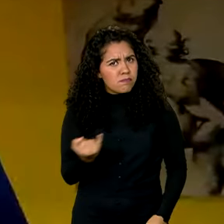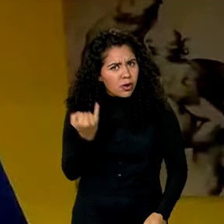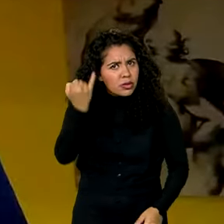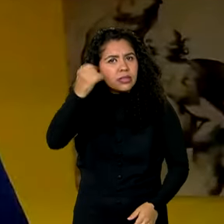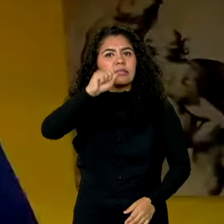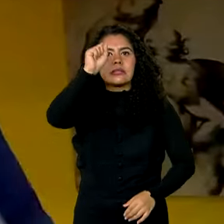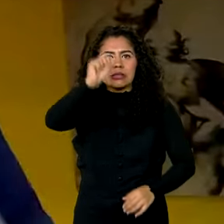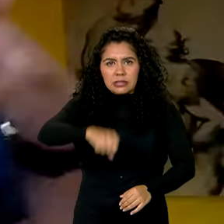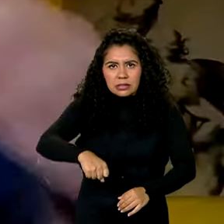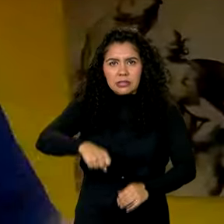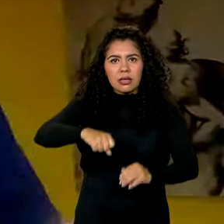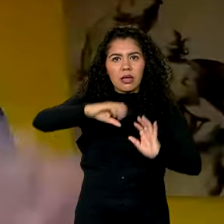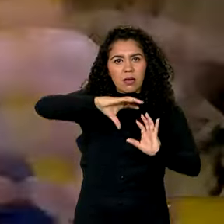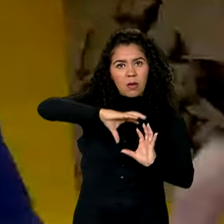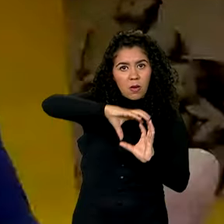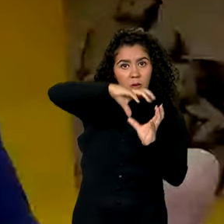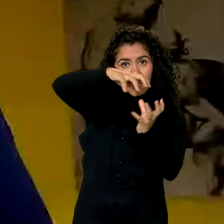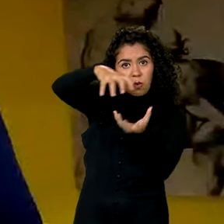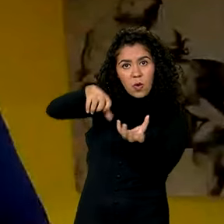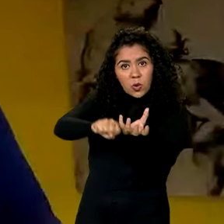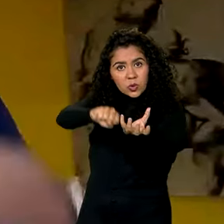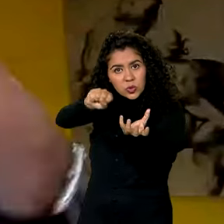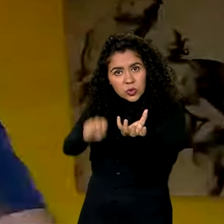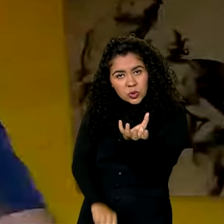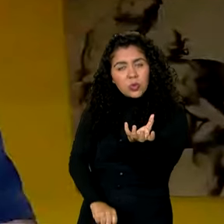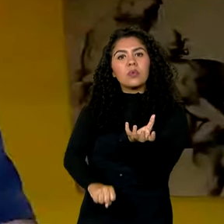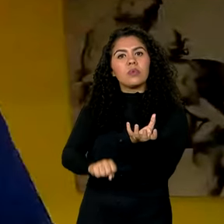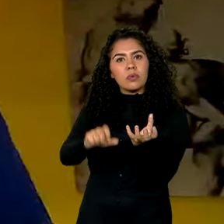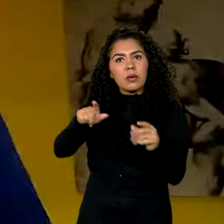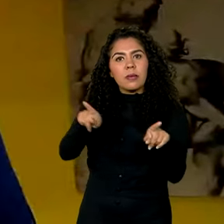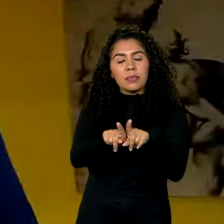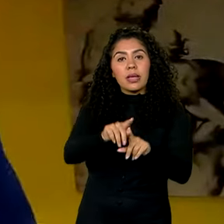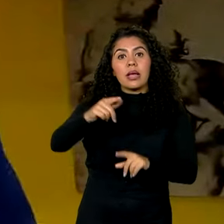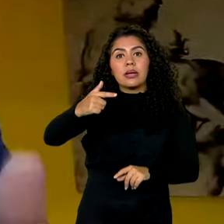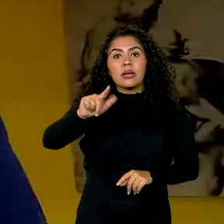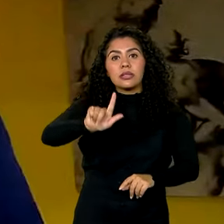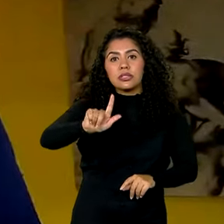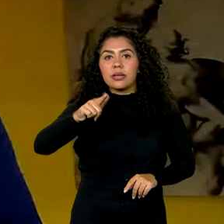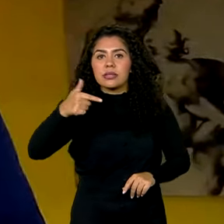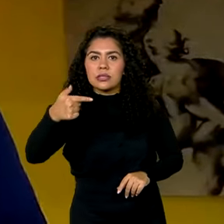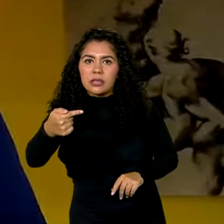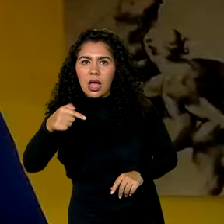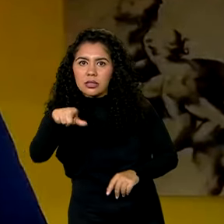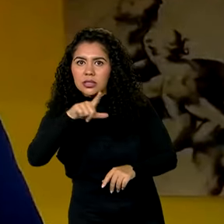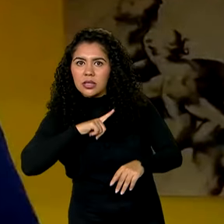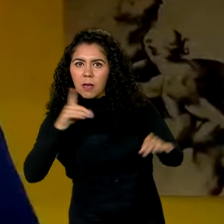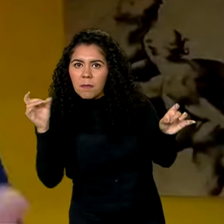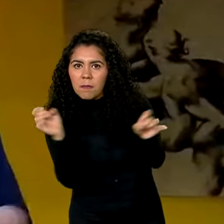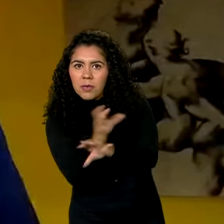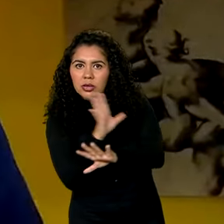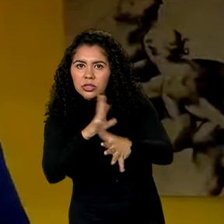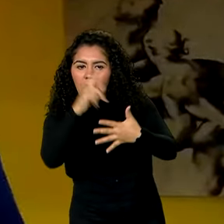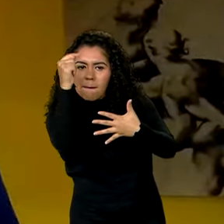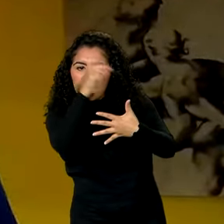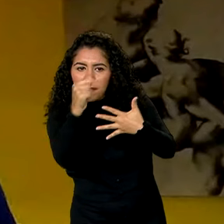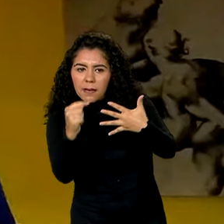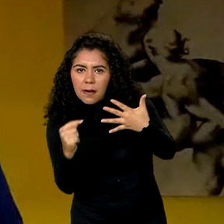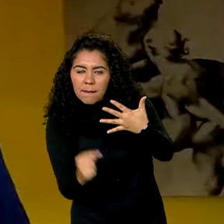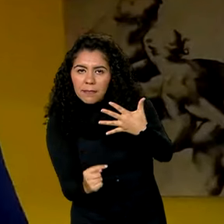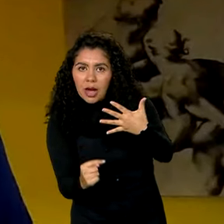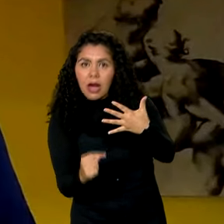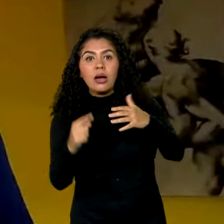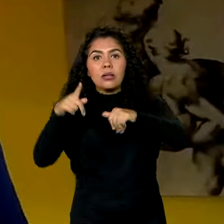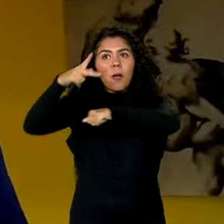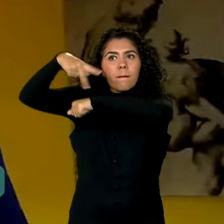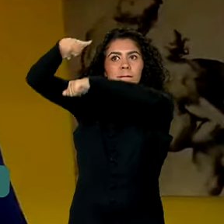sul global. Porque se o G7 se articula para ir para o G20 com o pacote pronto, os países em desenvolvimento